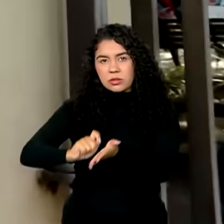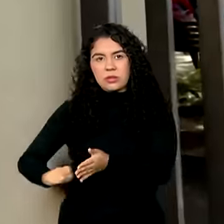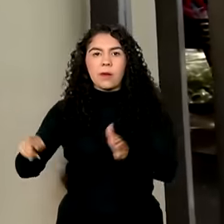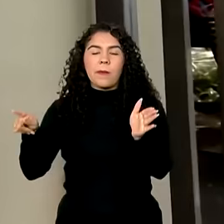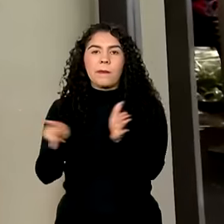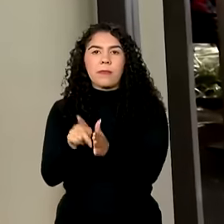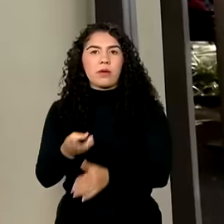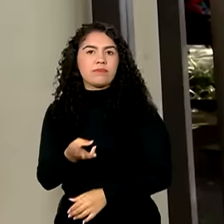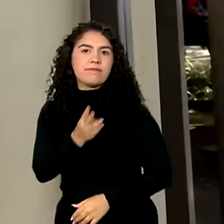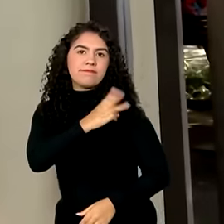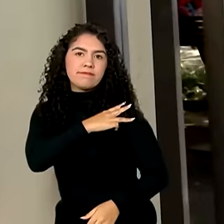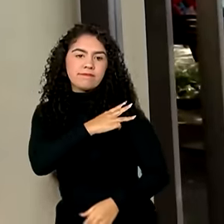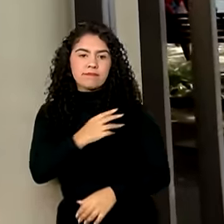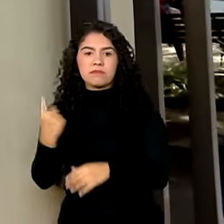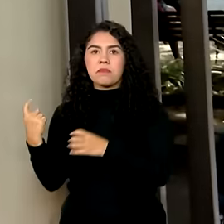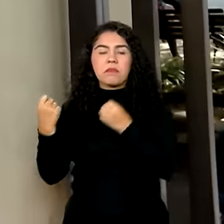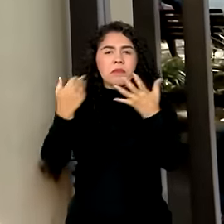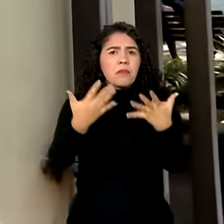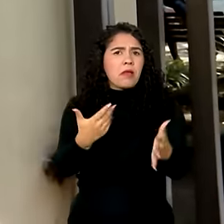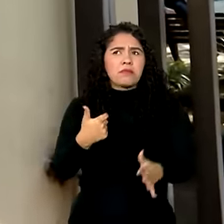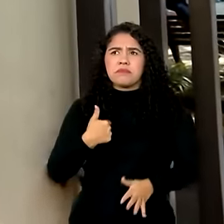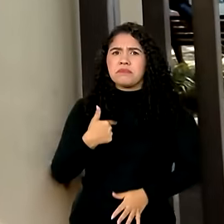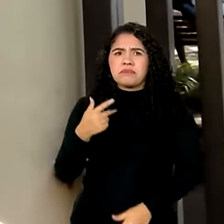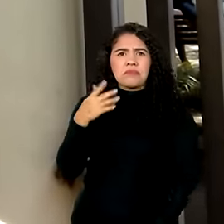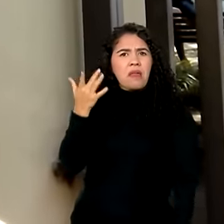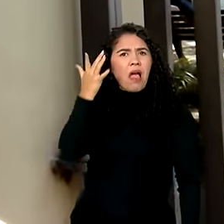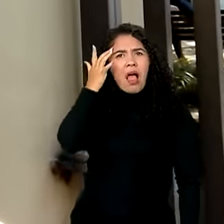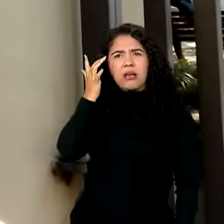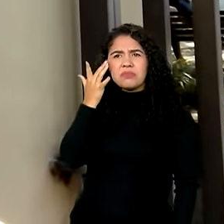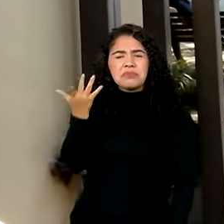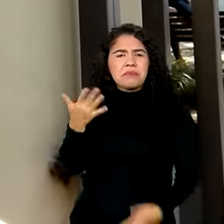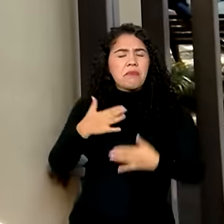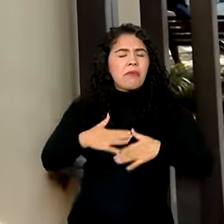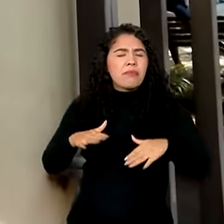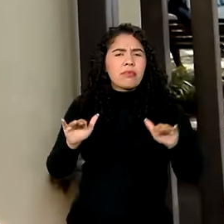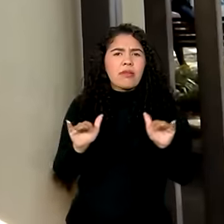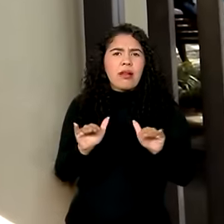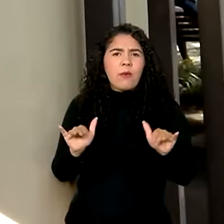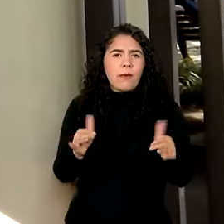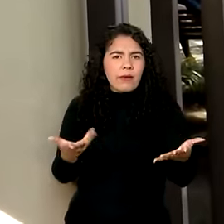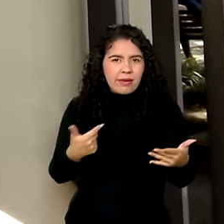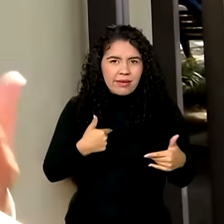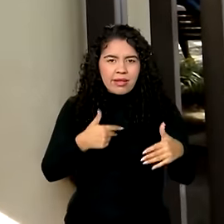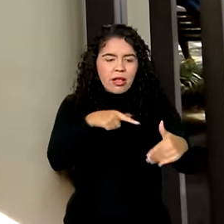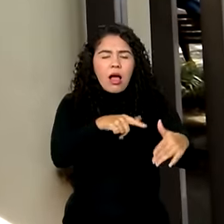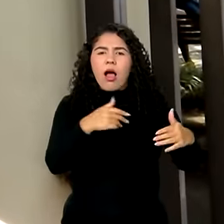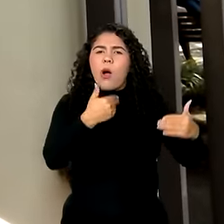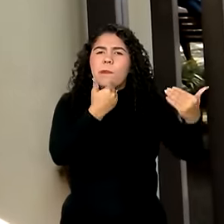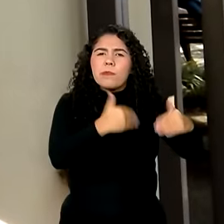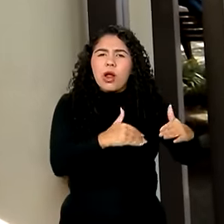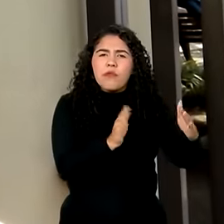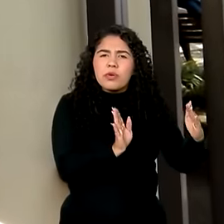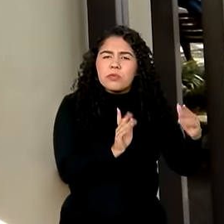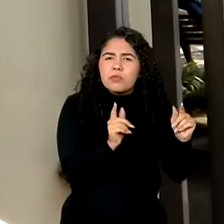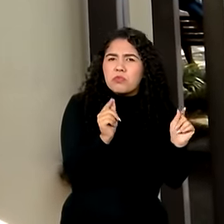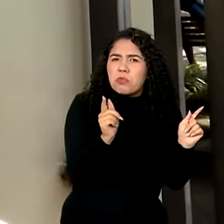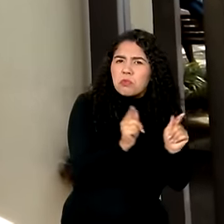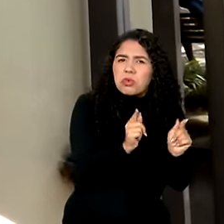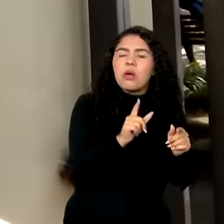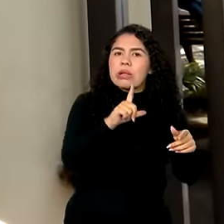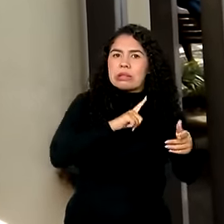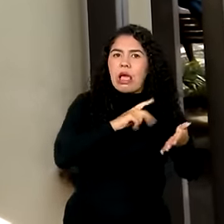médio. Eu achei bem tranquila, na verdade, essa primeira prova. Ela foi curtinha, teve uma redação no final,